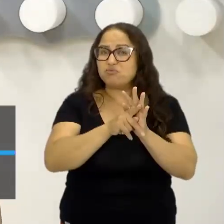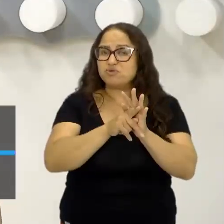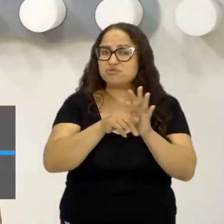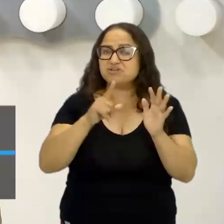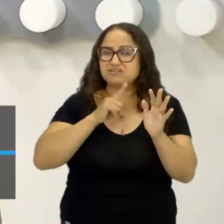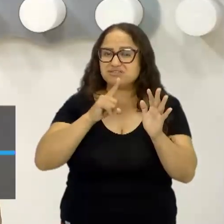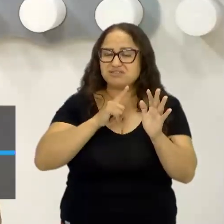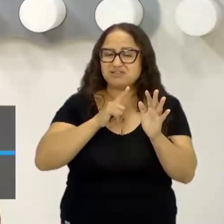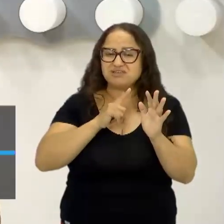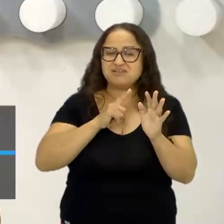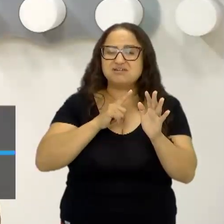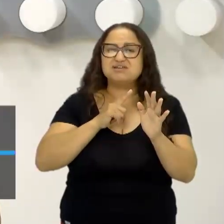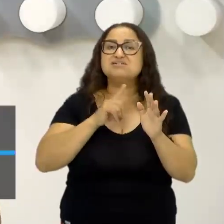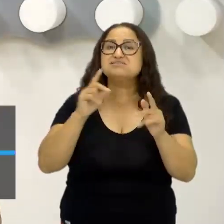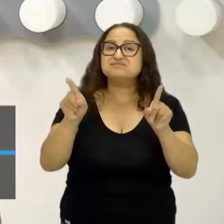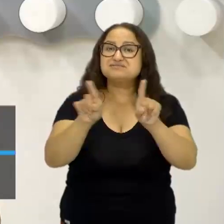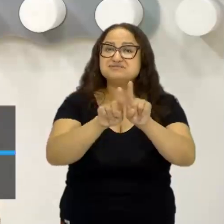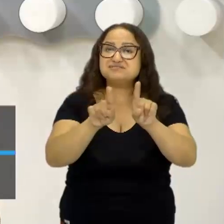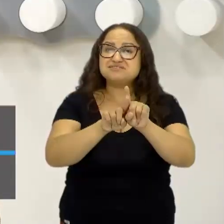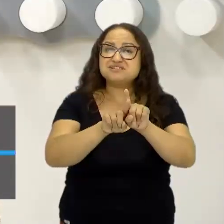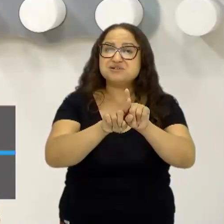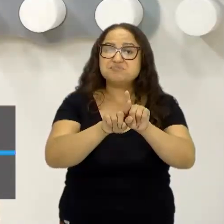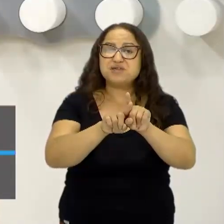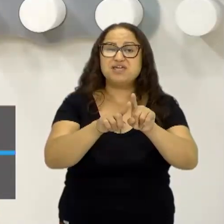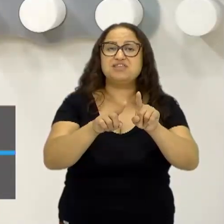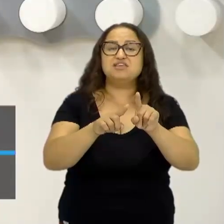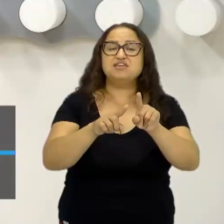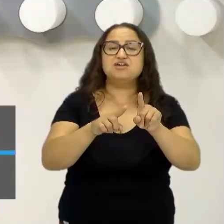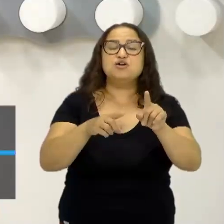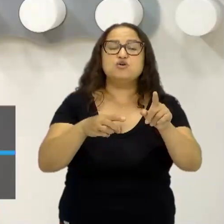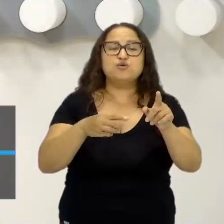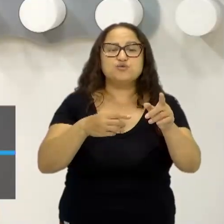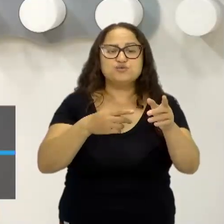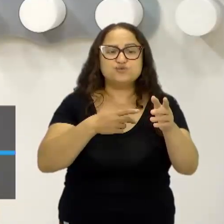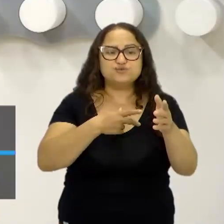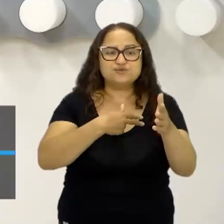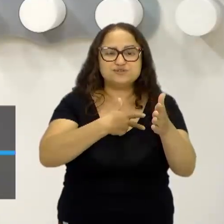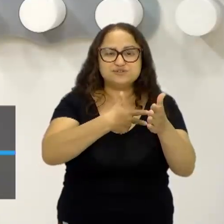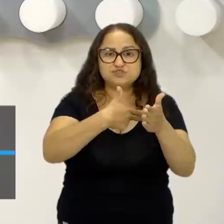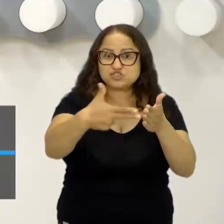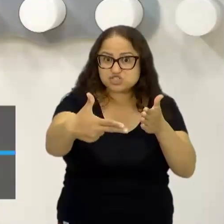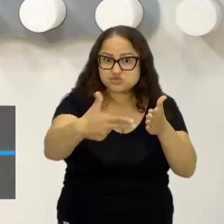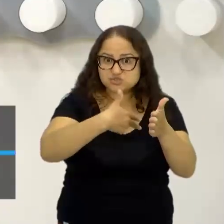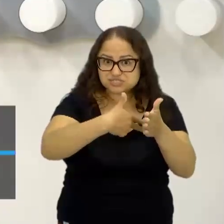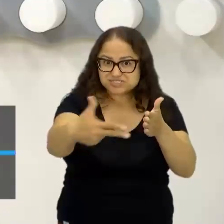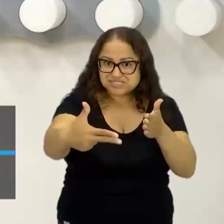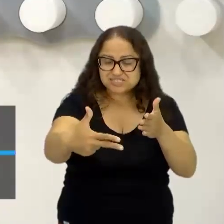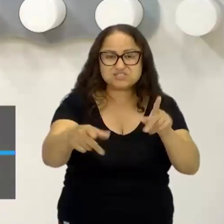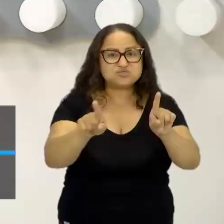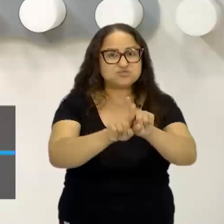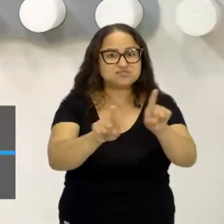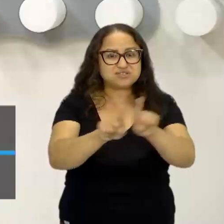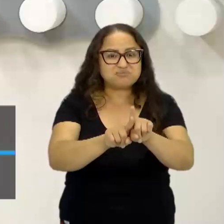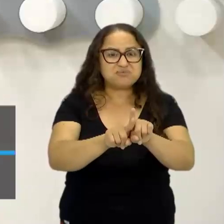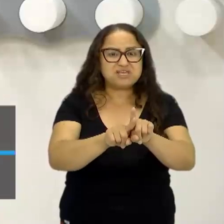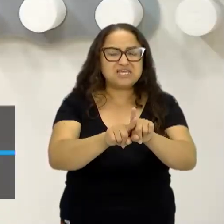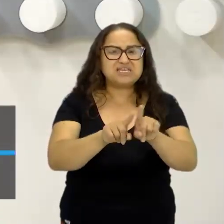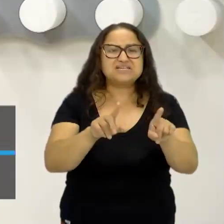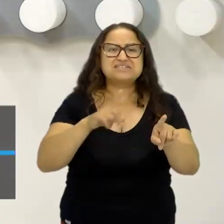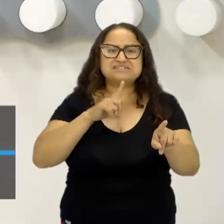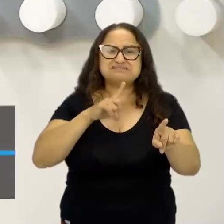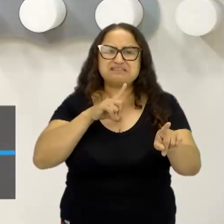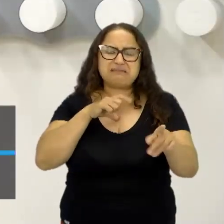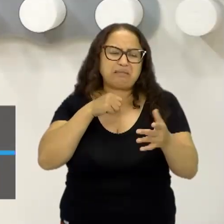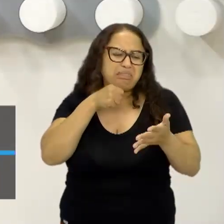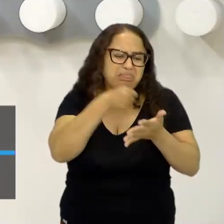genocídio, o holocausto, né, as formas de tortura, né, em